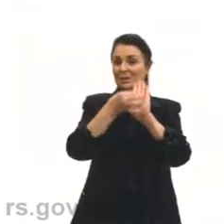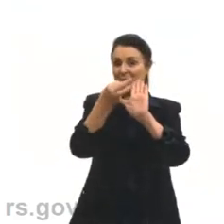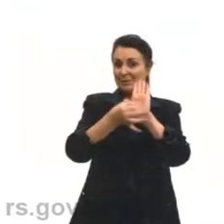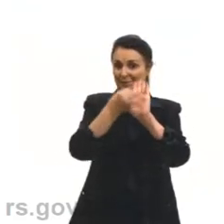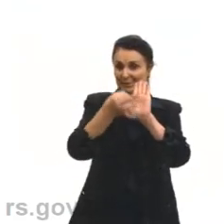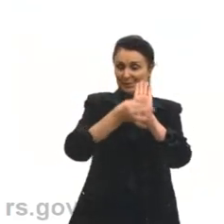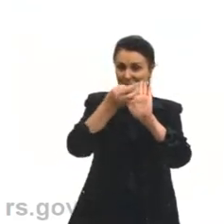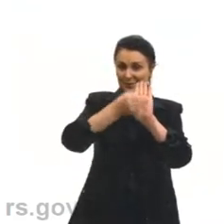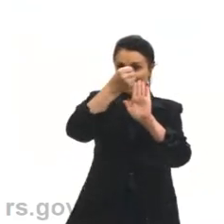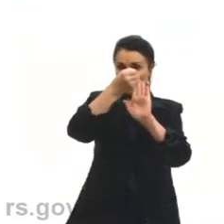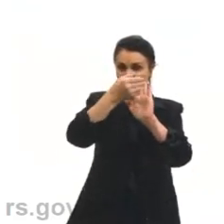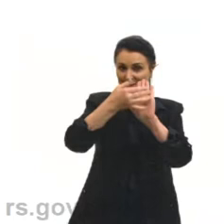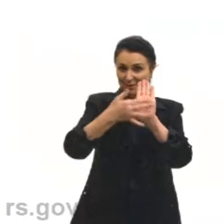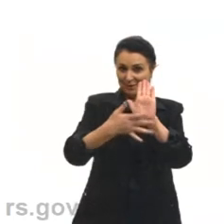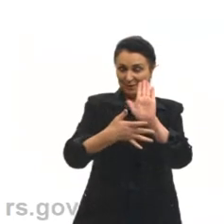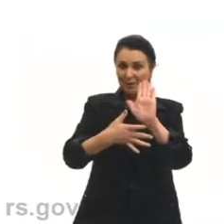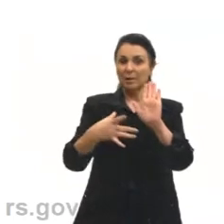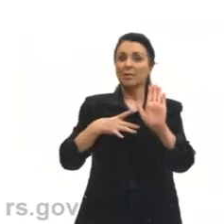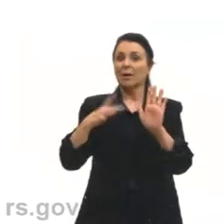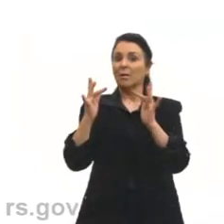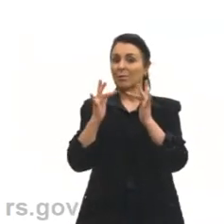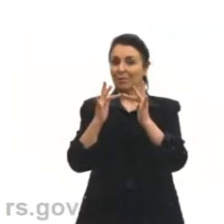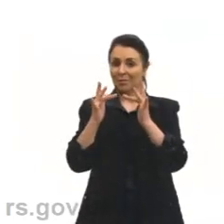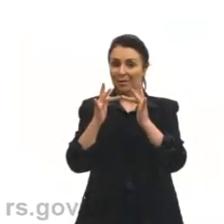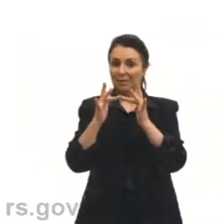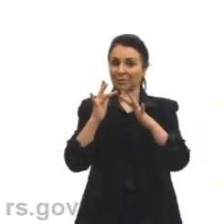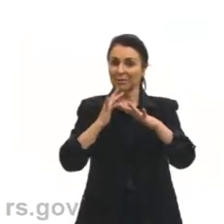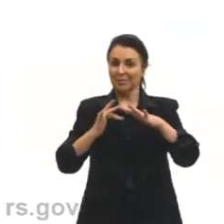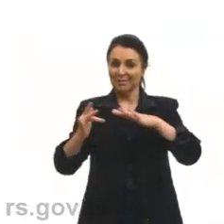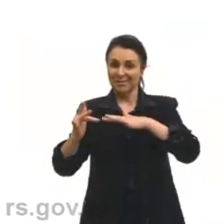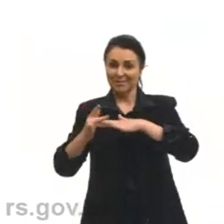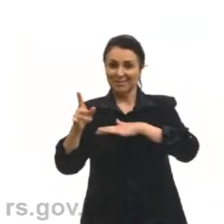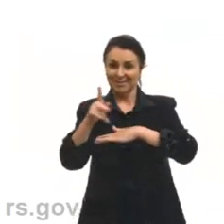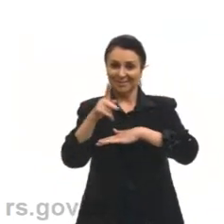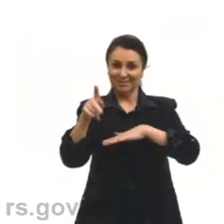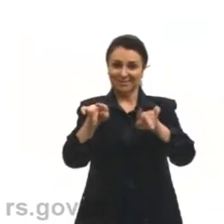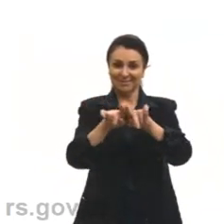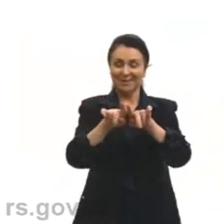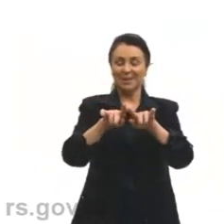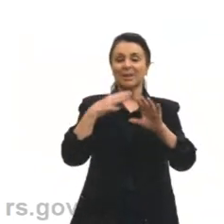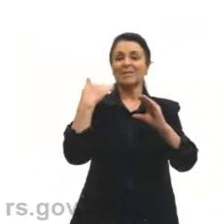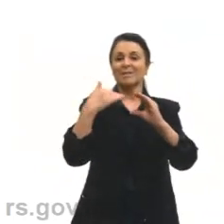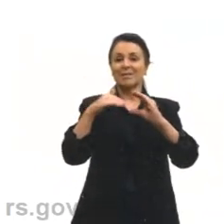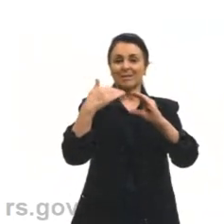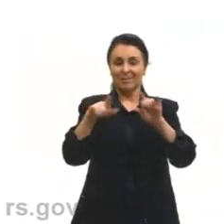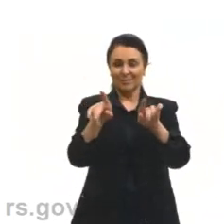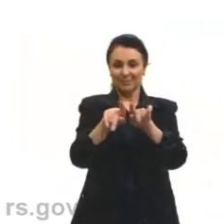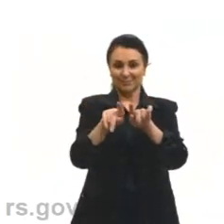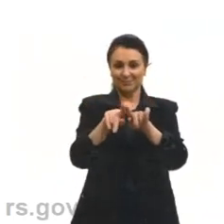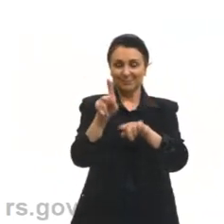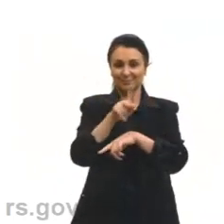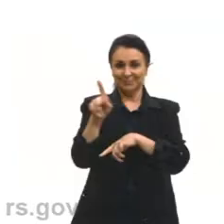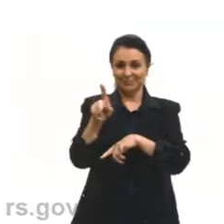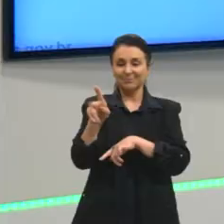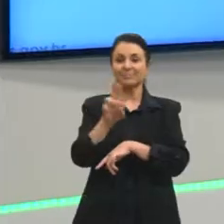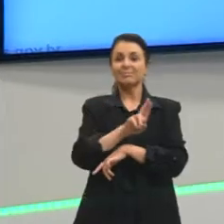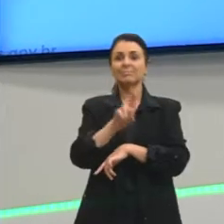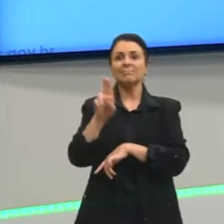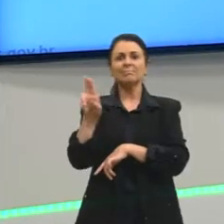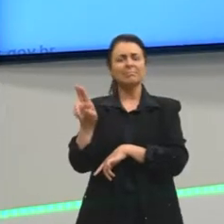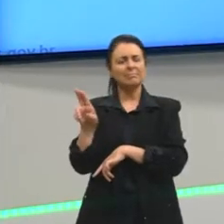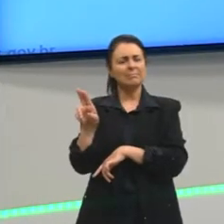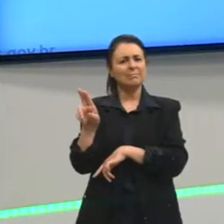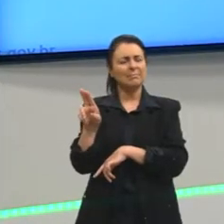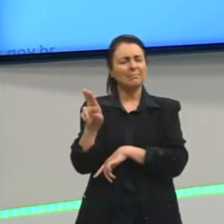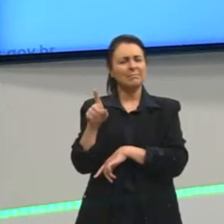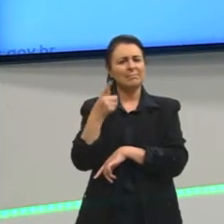meus contatos, né? Se vocês quiserem adicioná-lo às redes sociais e tal, meu e-mail também. O próprio nome já diz, né, galera?